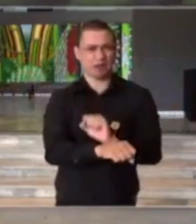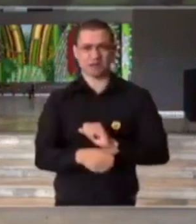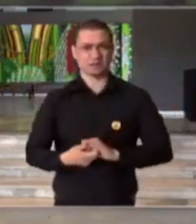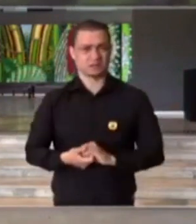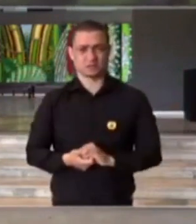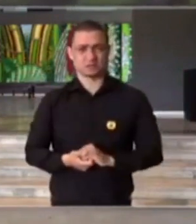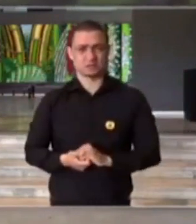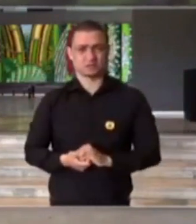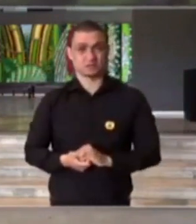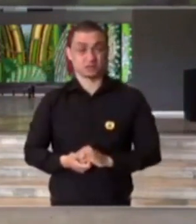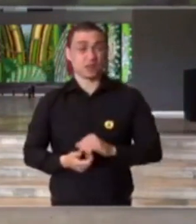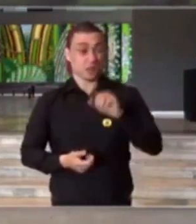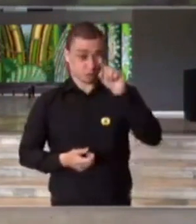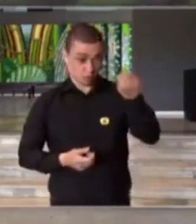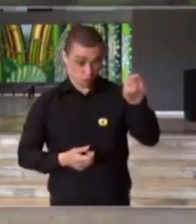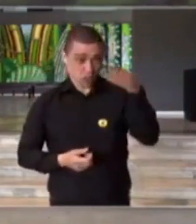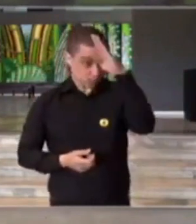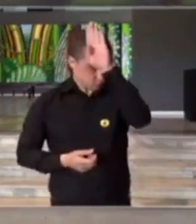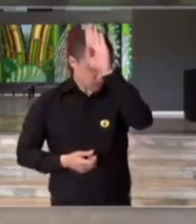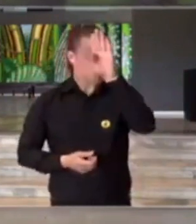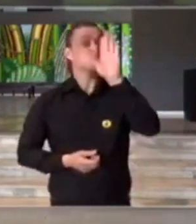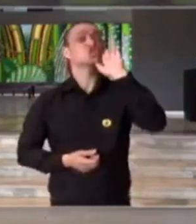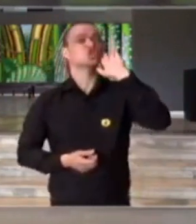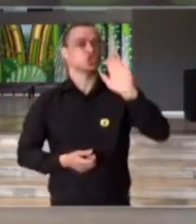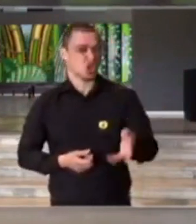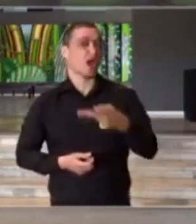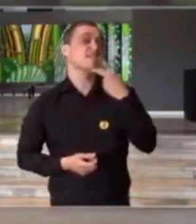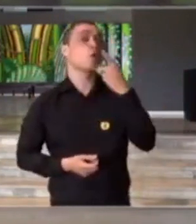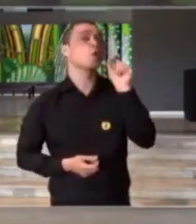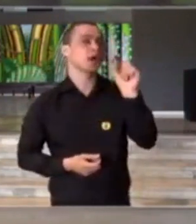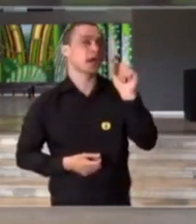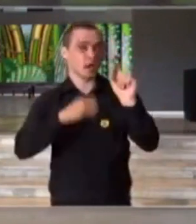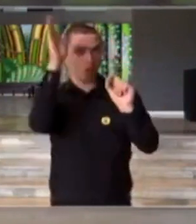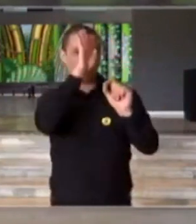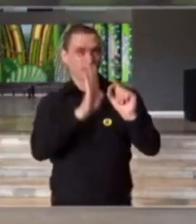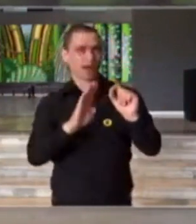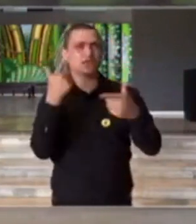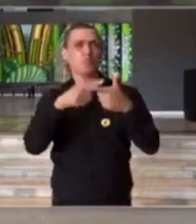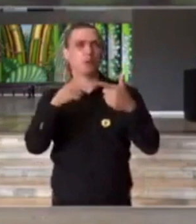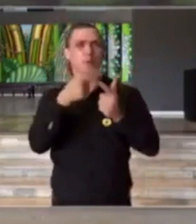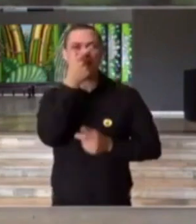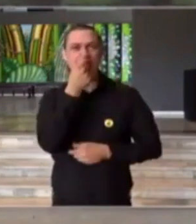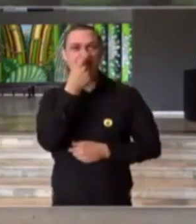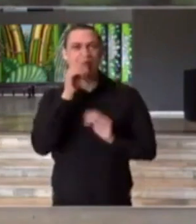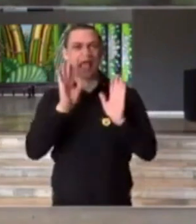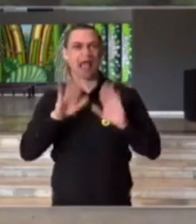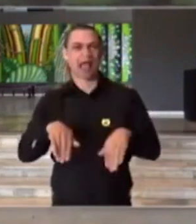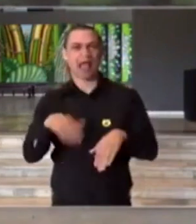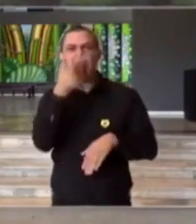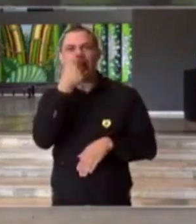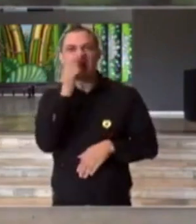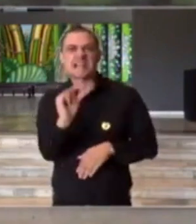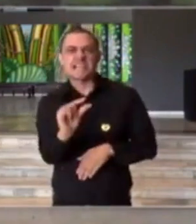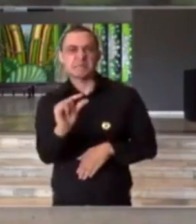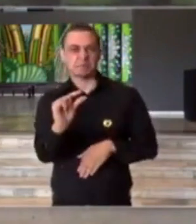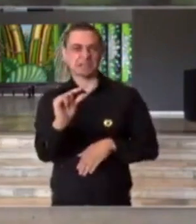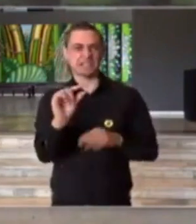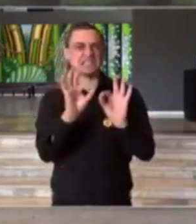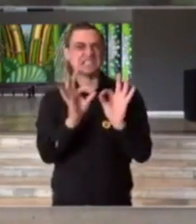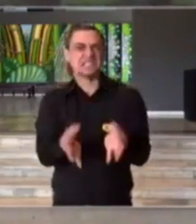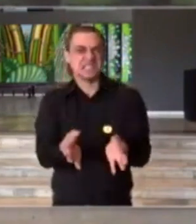O senhor disse que o Brasil estava vivendo uma gripezinha, um resfriadozinho.